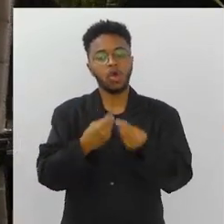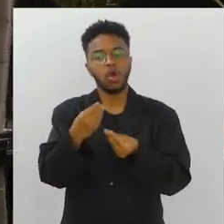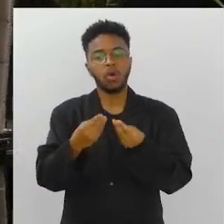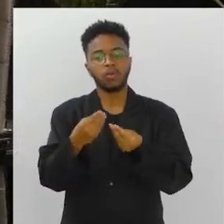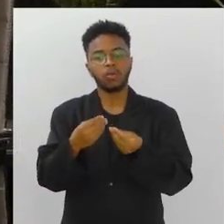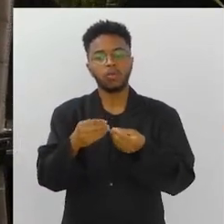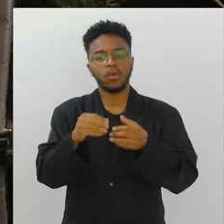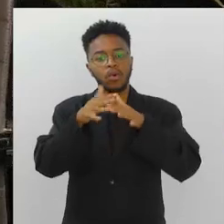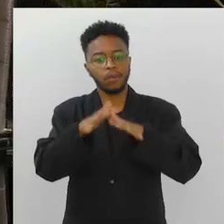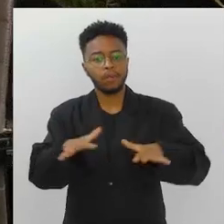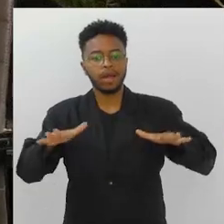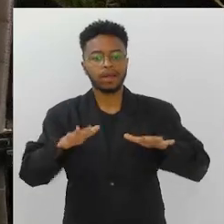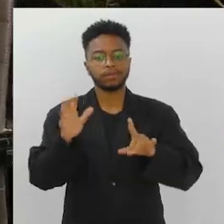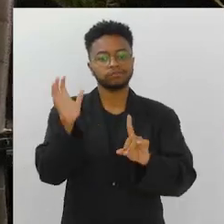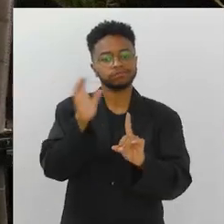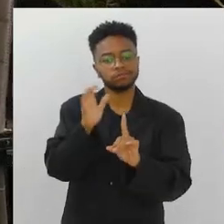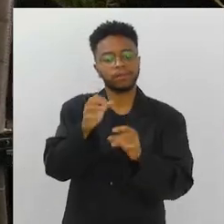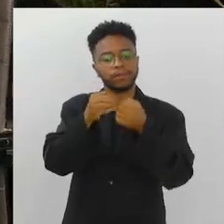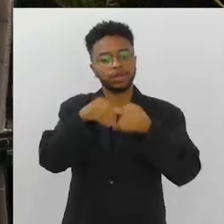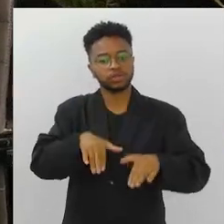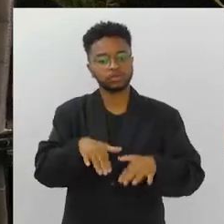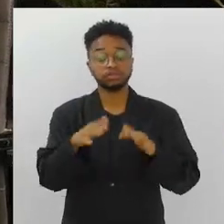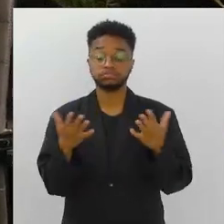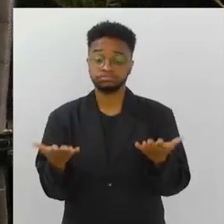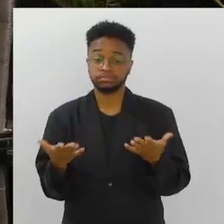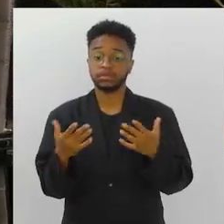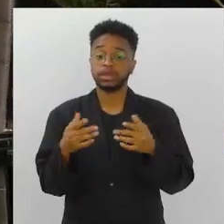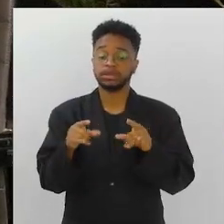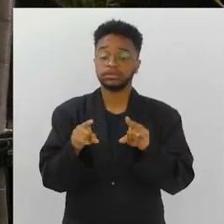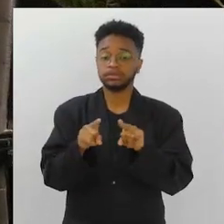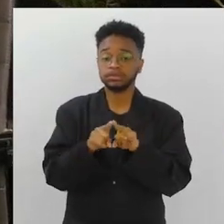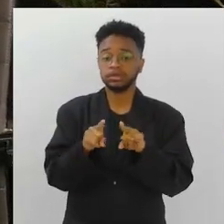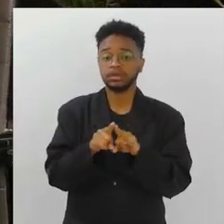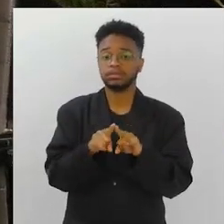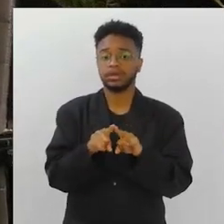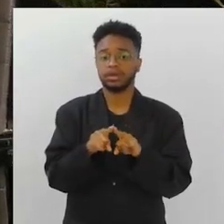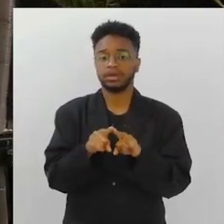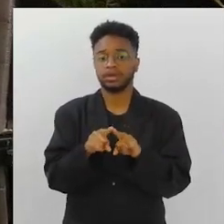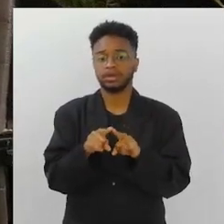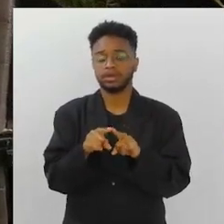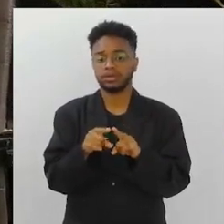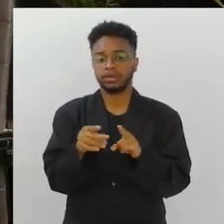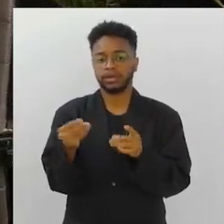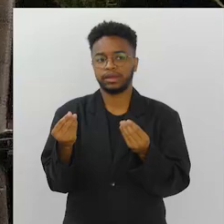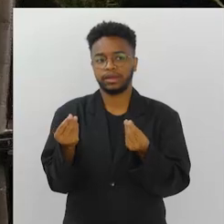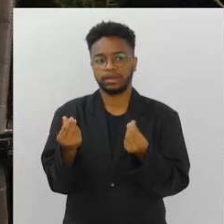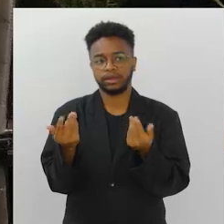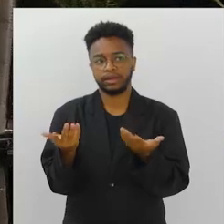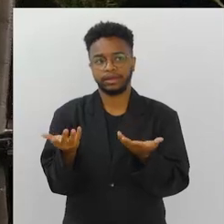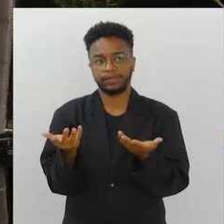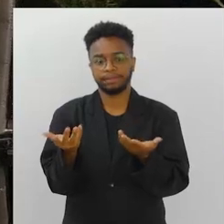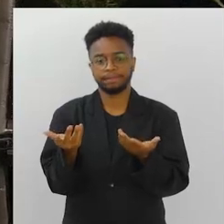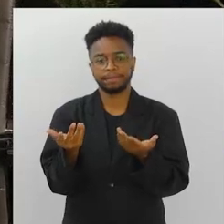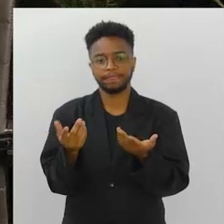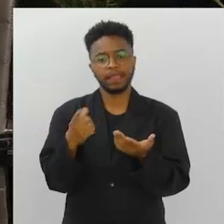como os oceanos estão sendo afetados e isso também passa por uma